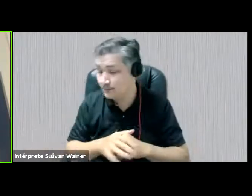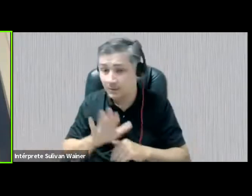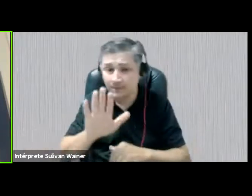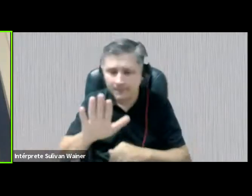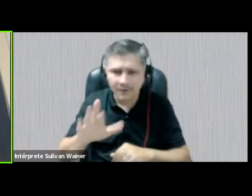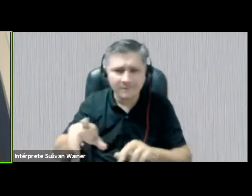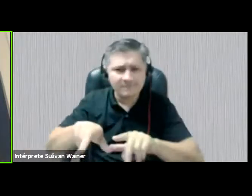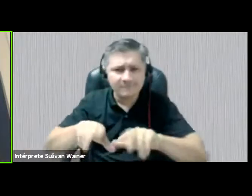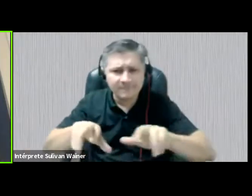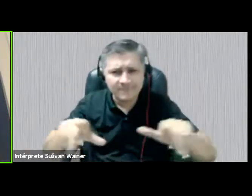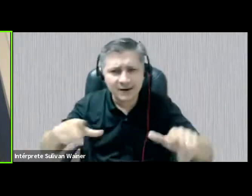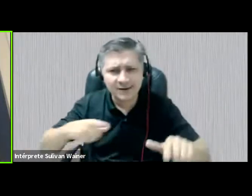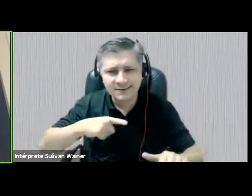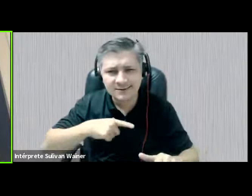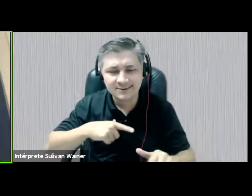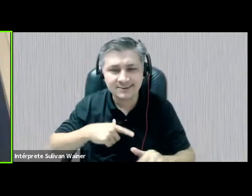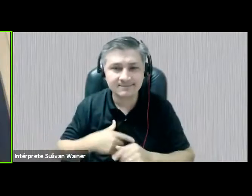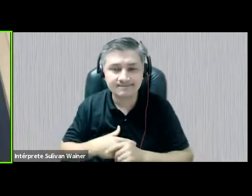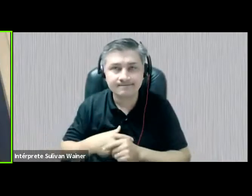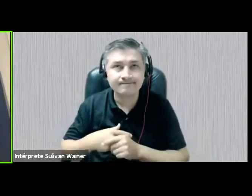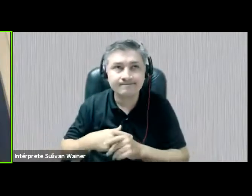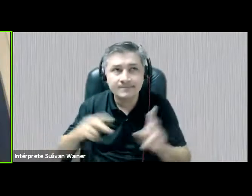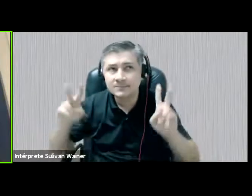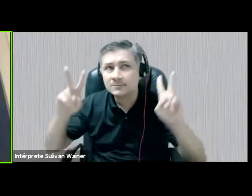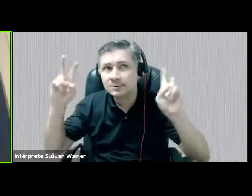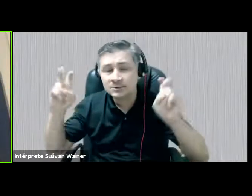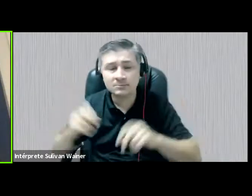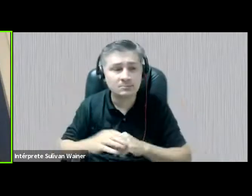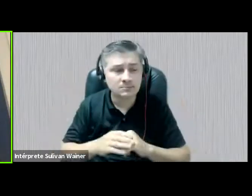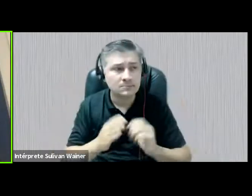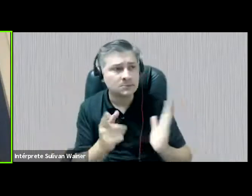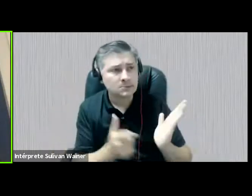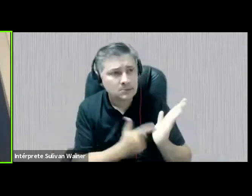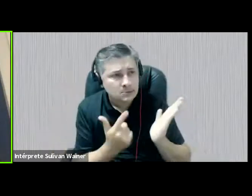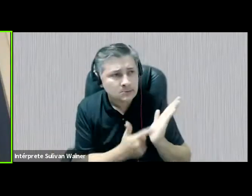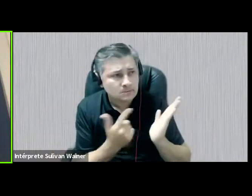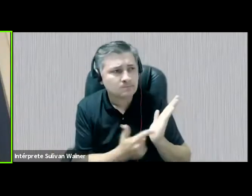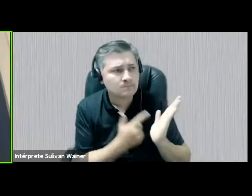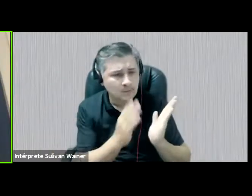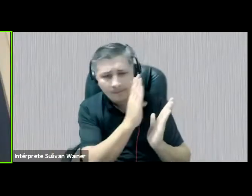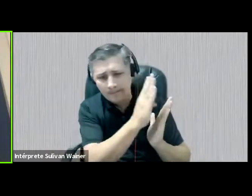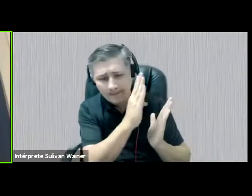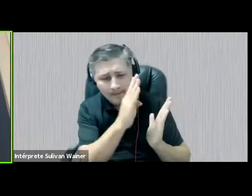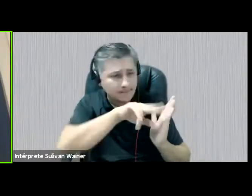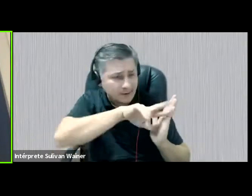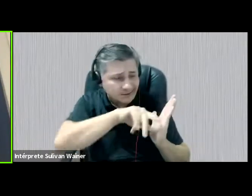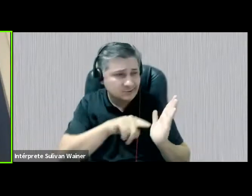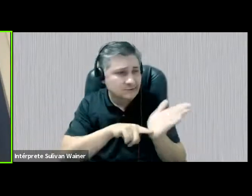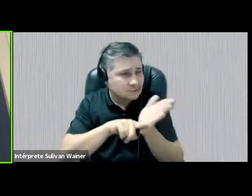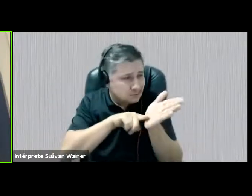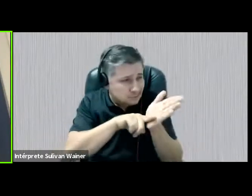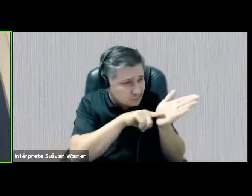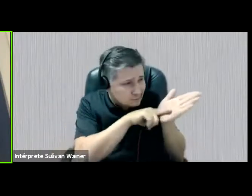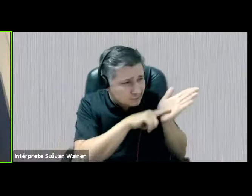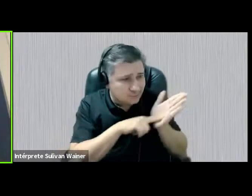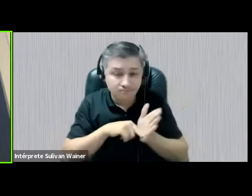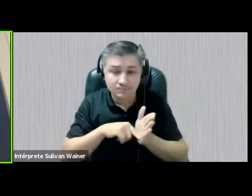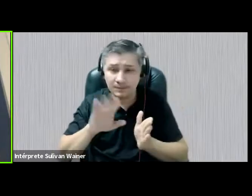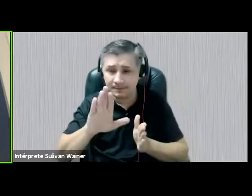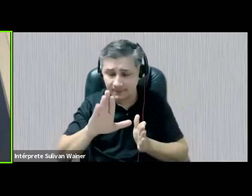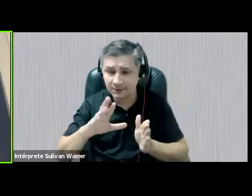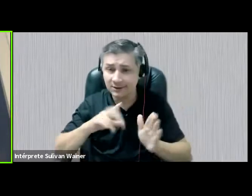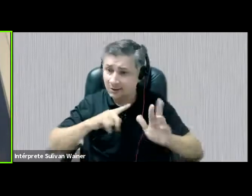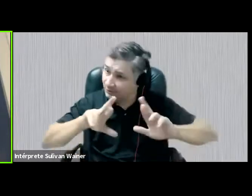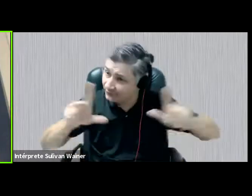compõem-se por uma abordagem teórica e bibliográfica bem distinta, muito embora demonstram muitas similaridades